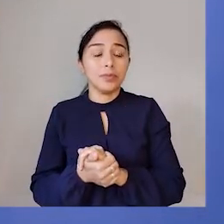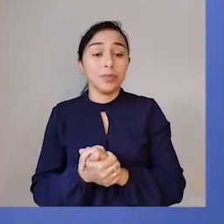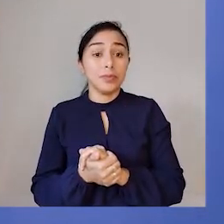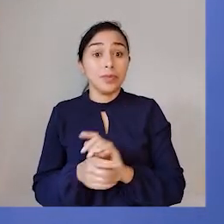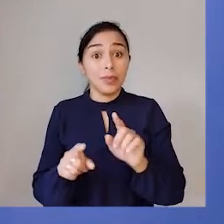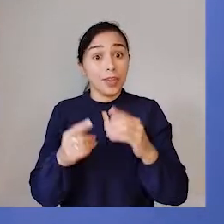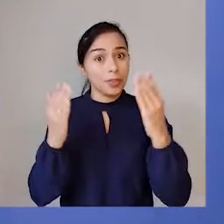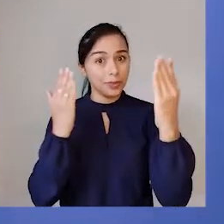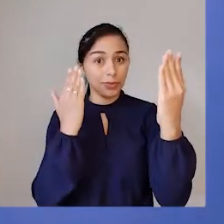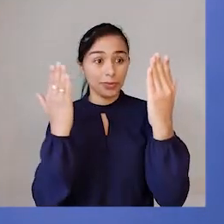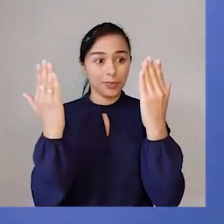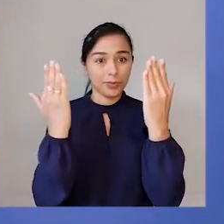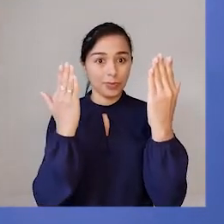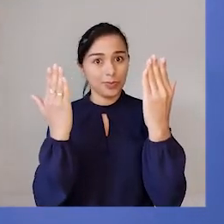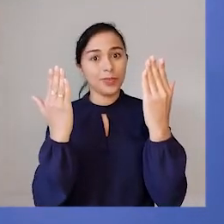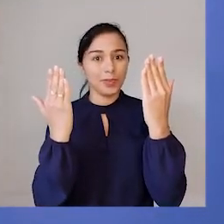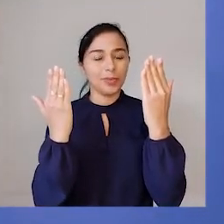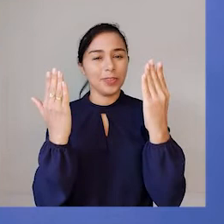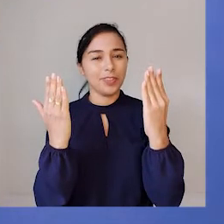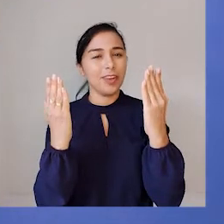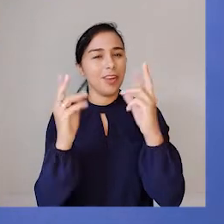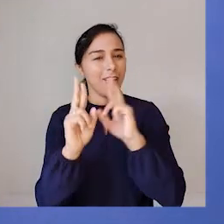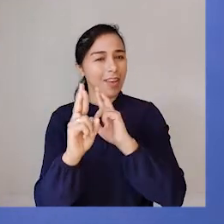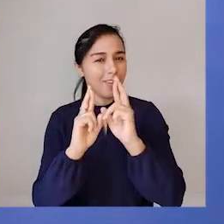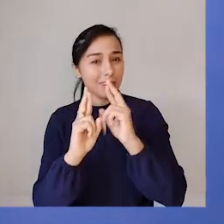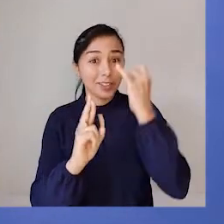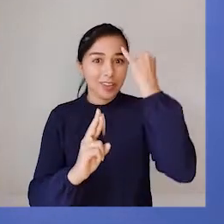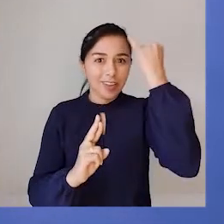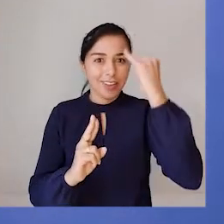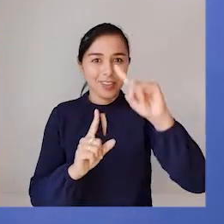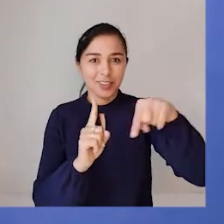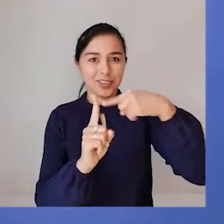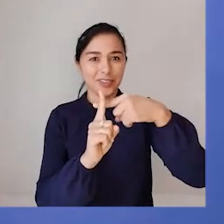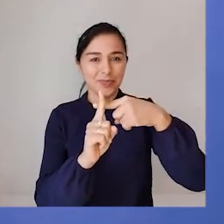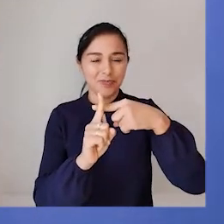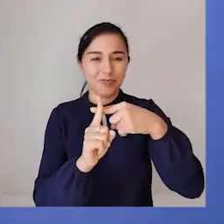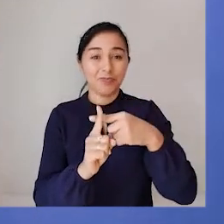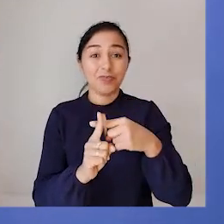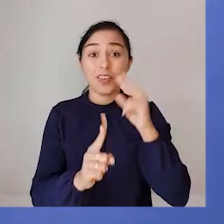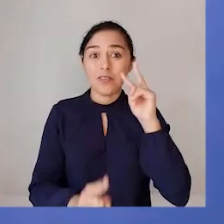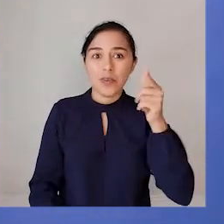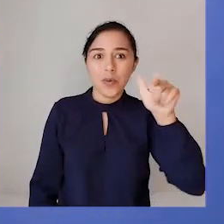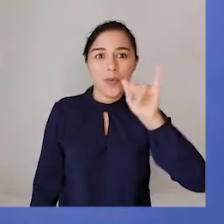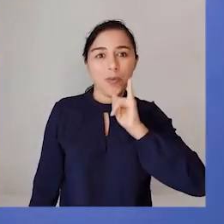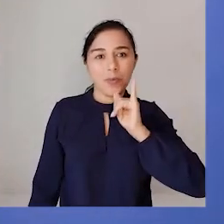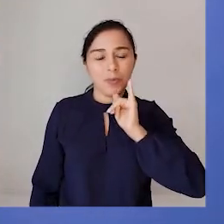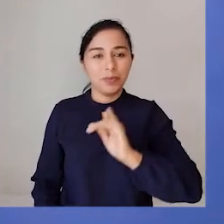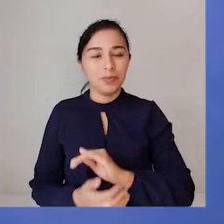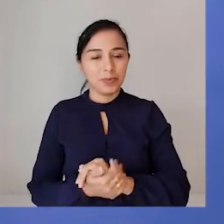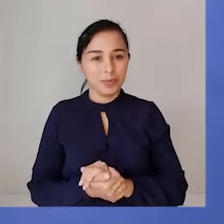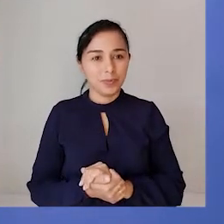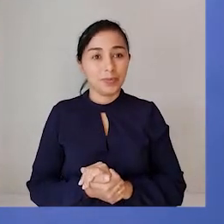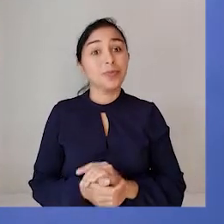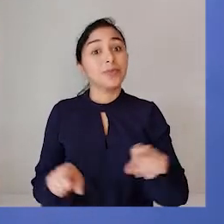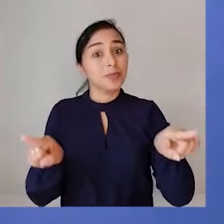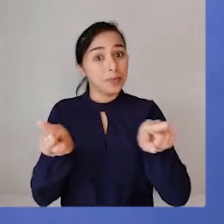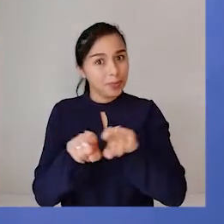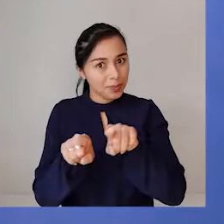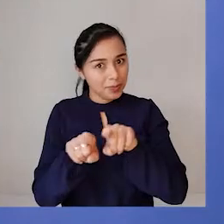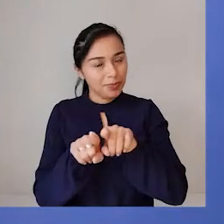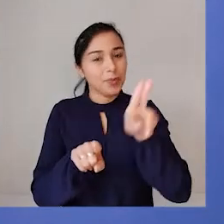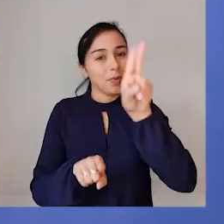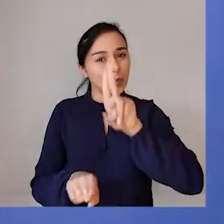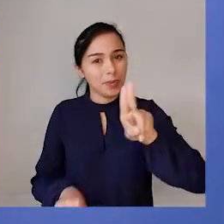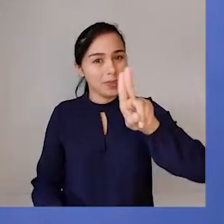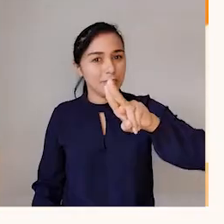comparação associada à ideia da adição, ok? Vamos a mais um exemplo. Ainda em